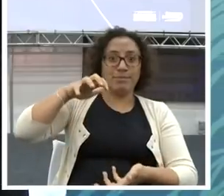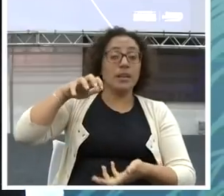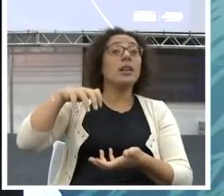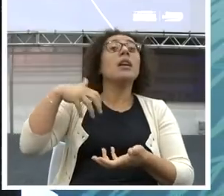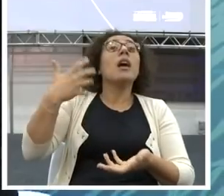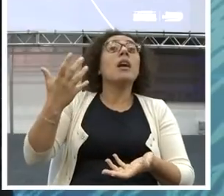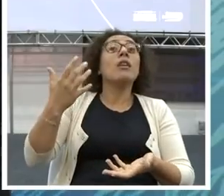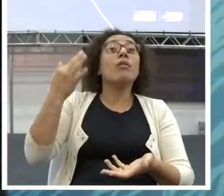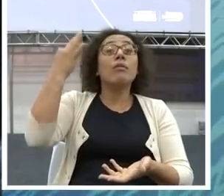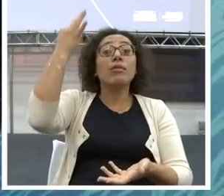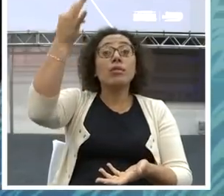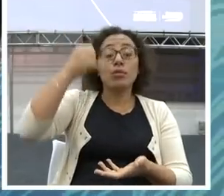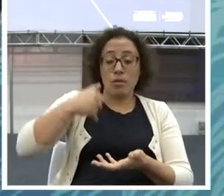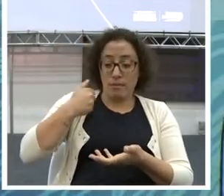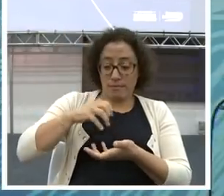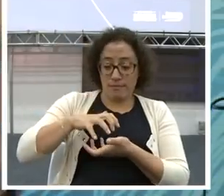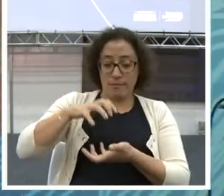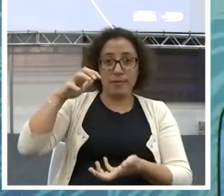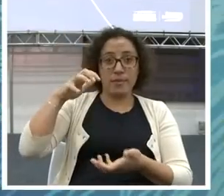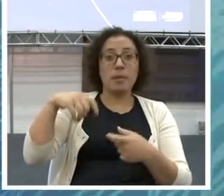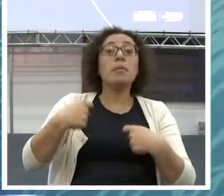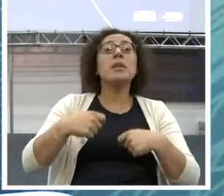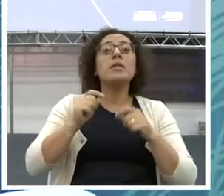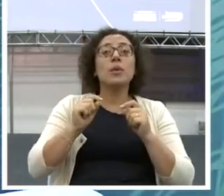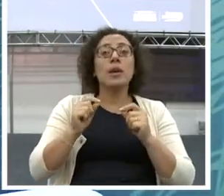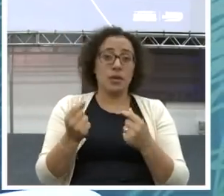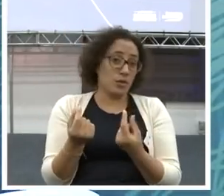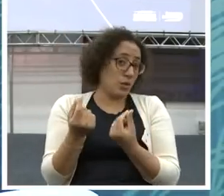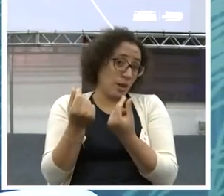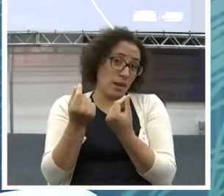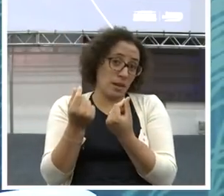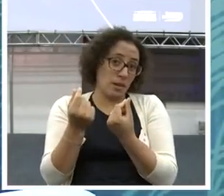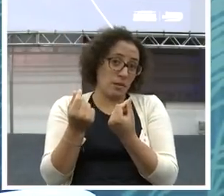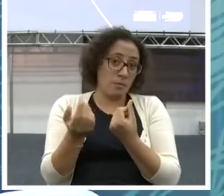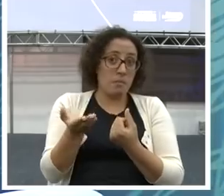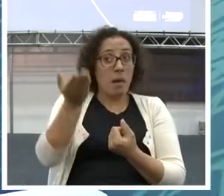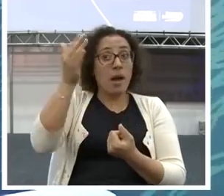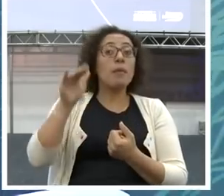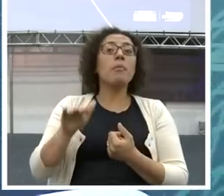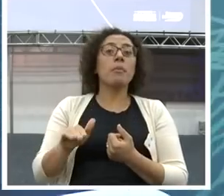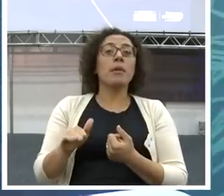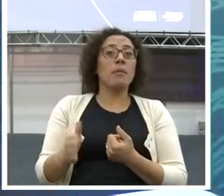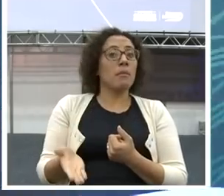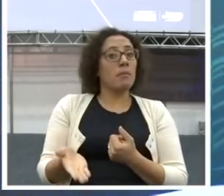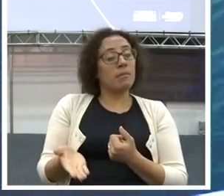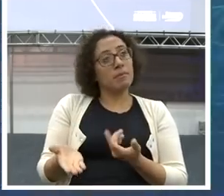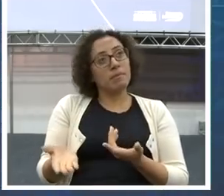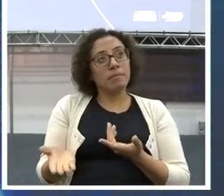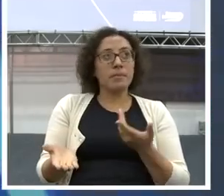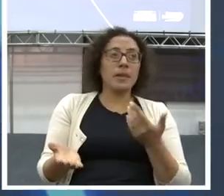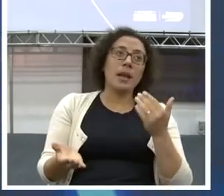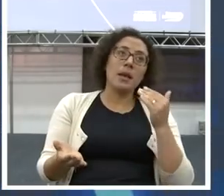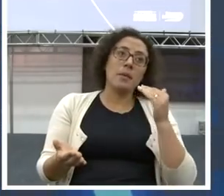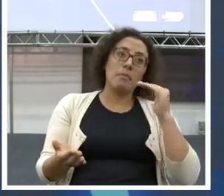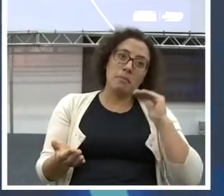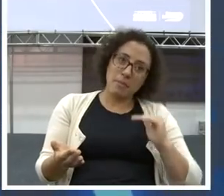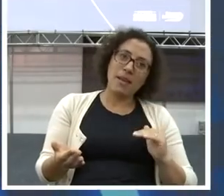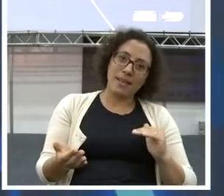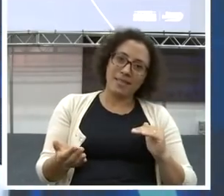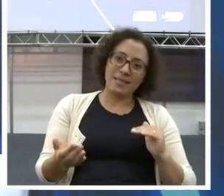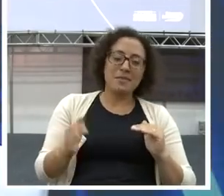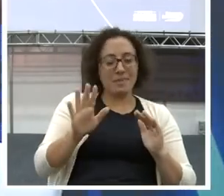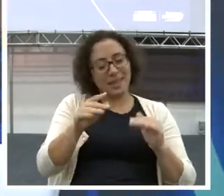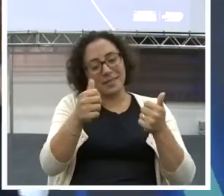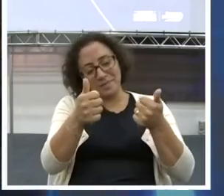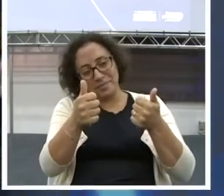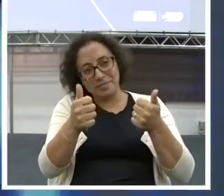precisar de? Dinheiro. Mais ou menos? Na verdade é menos. Mas, vamos ficar nesse mais